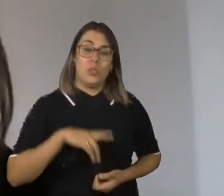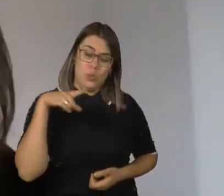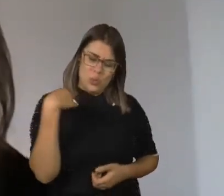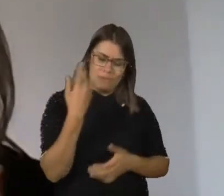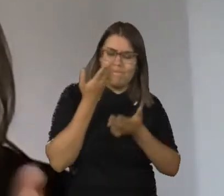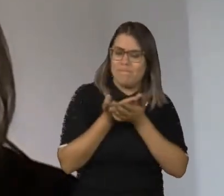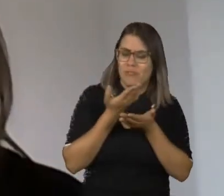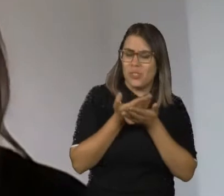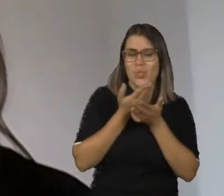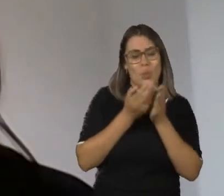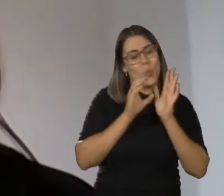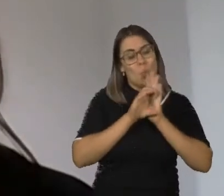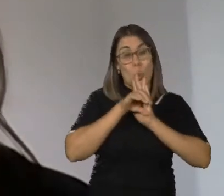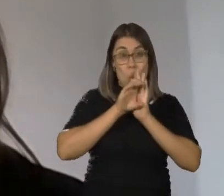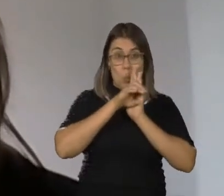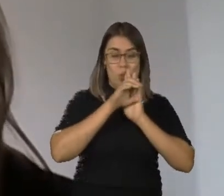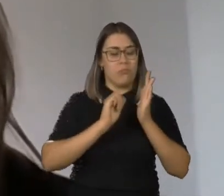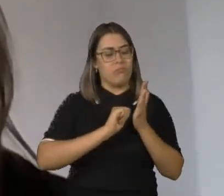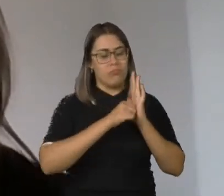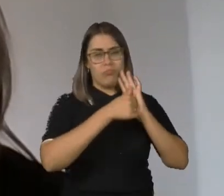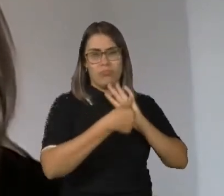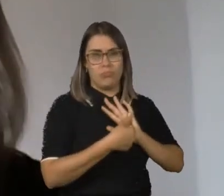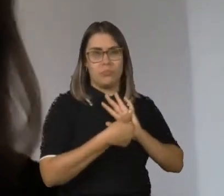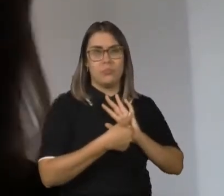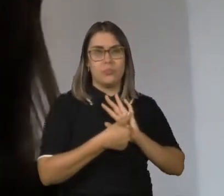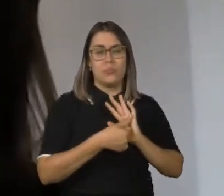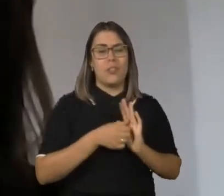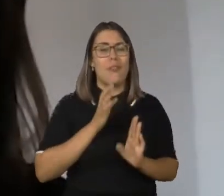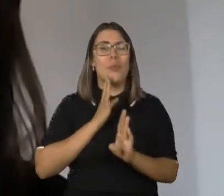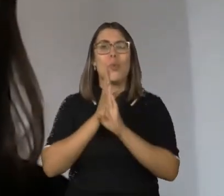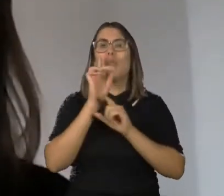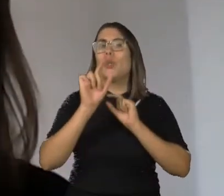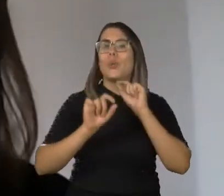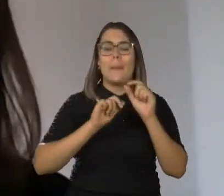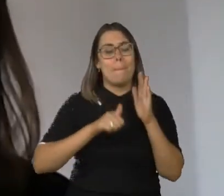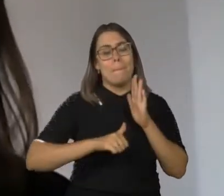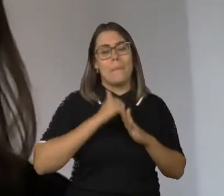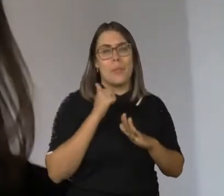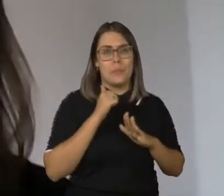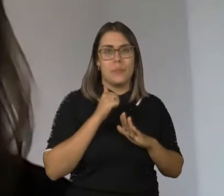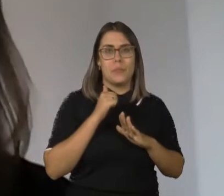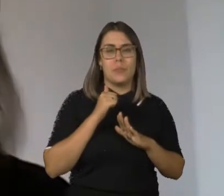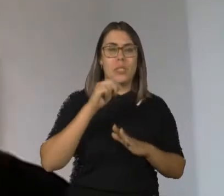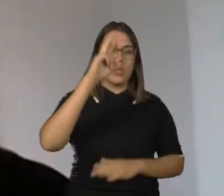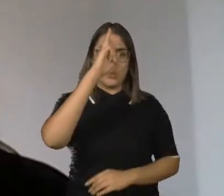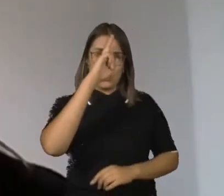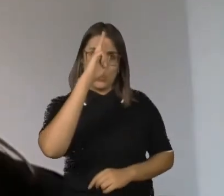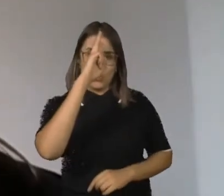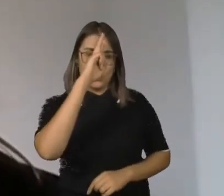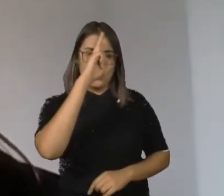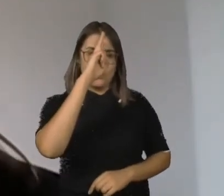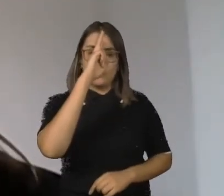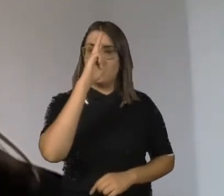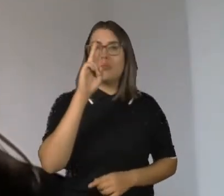história do conceito de deficiência intelectual, nós vamos ver, primeiro, que essa história não é